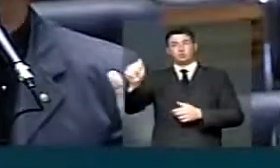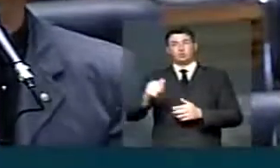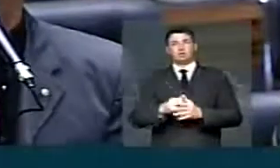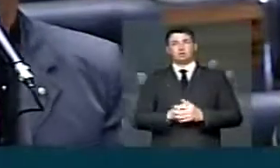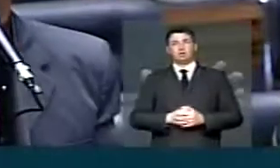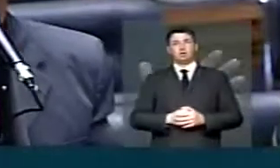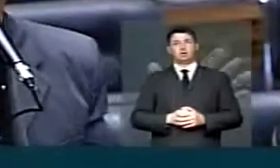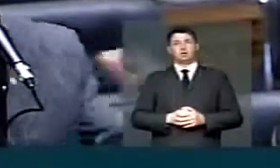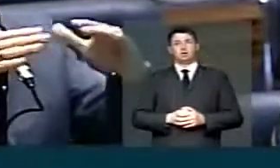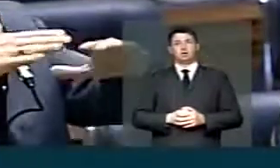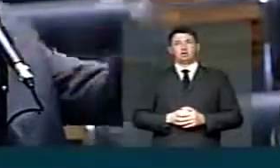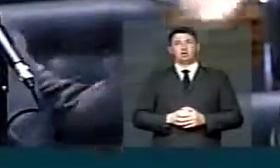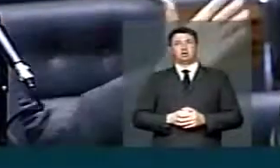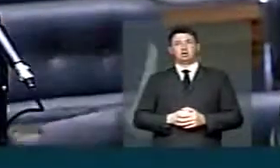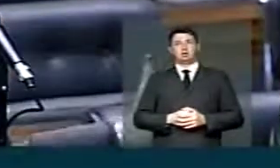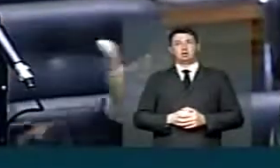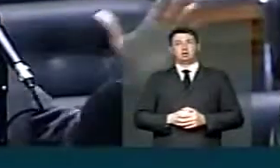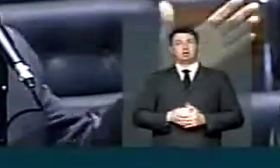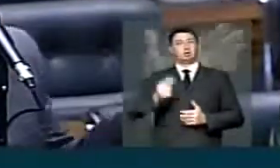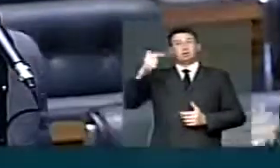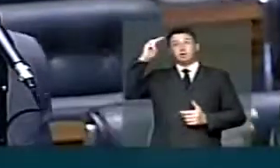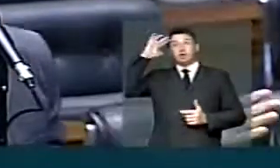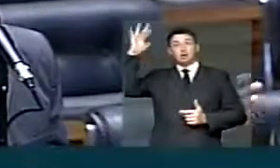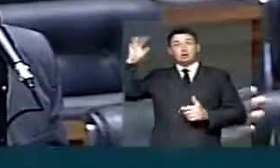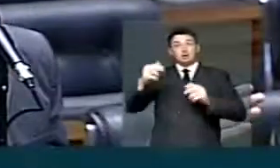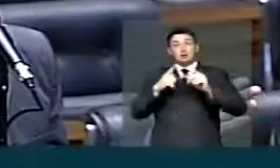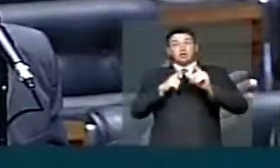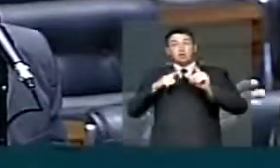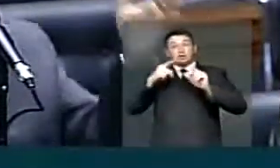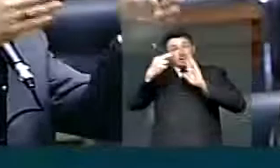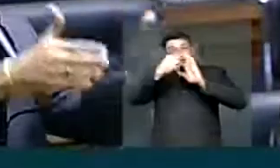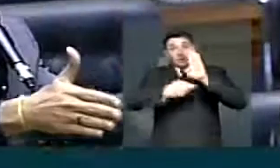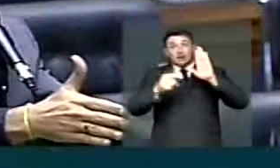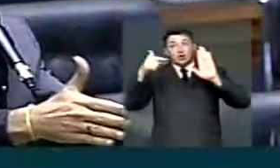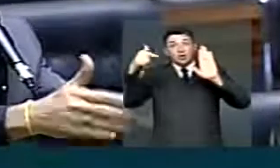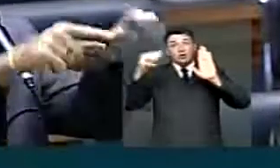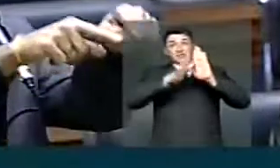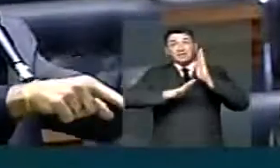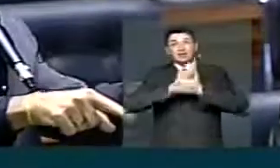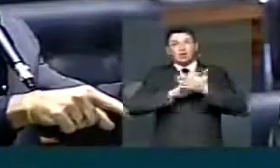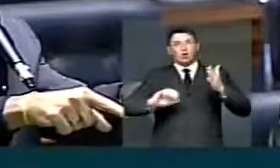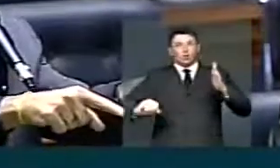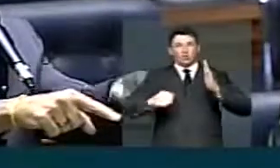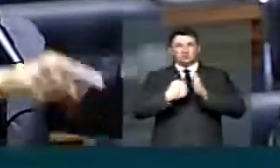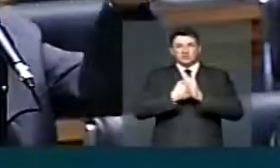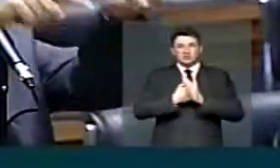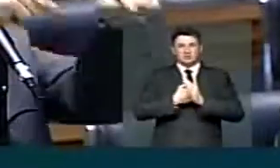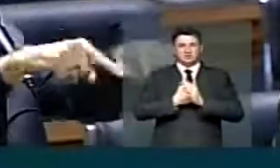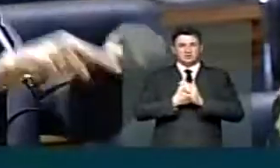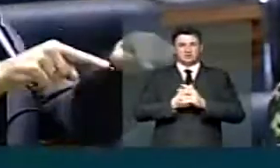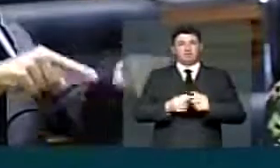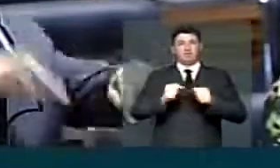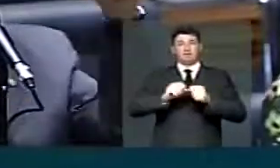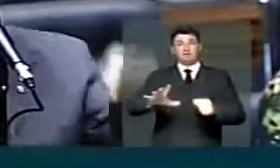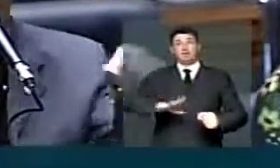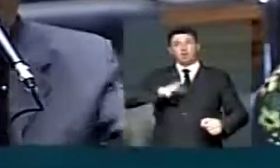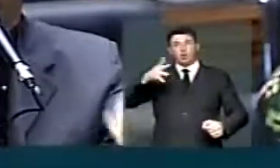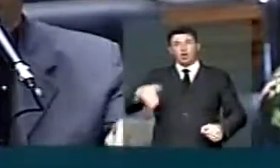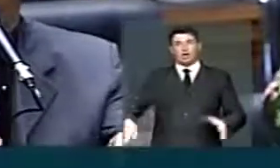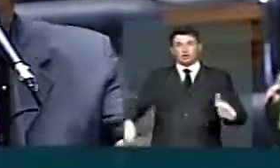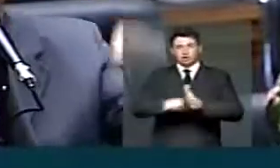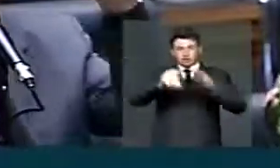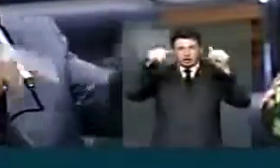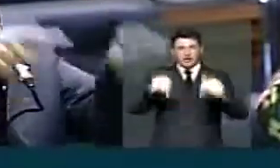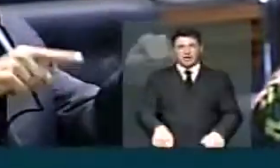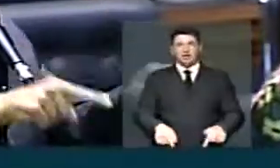disseram aqui não tem previsão regimental. Obstrução se faz com a coragem de vir